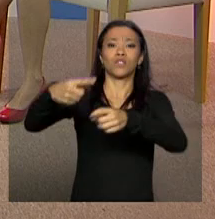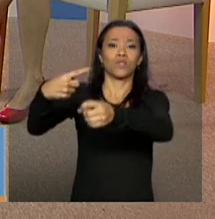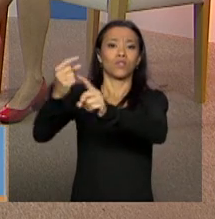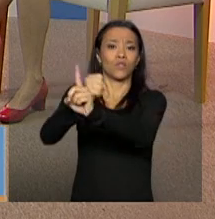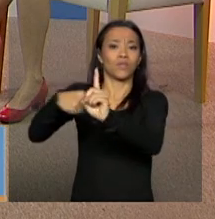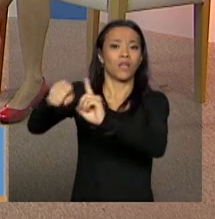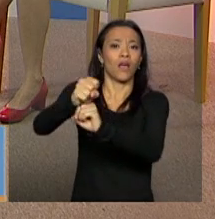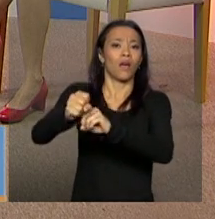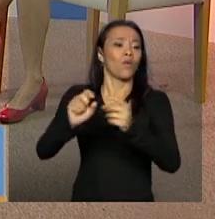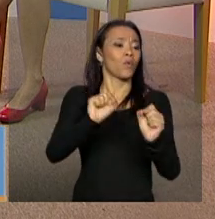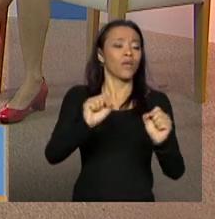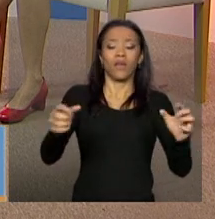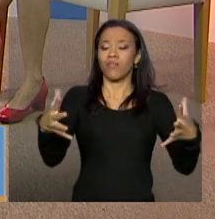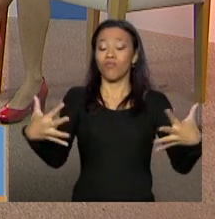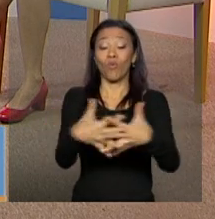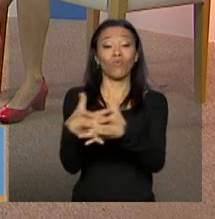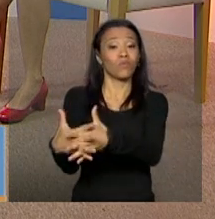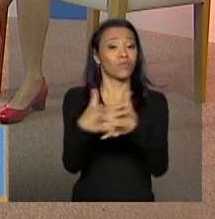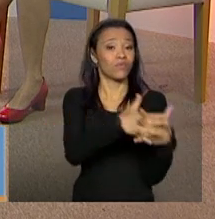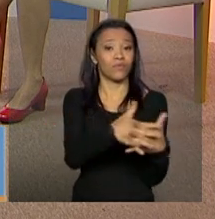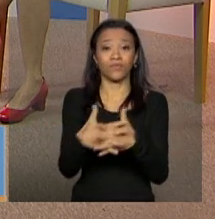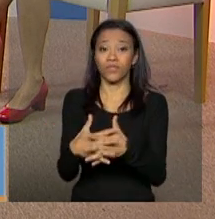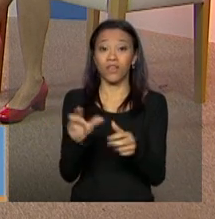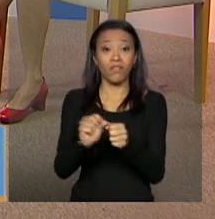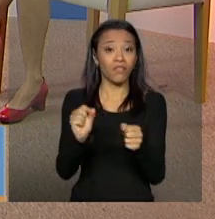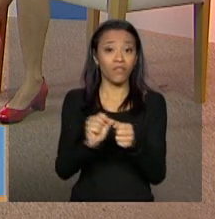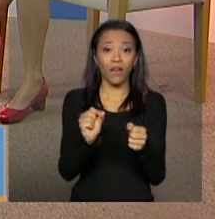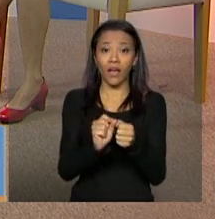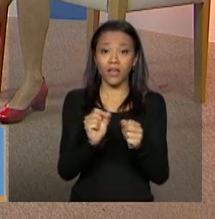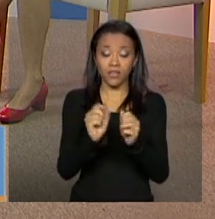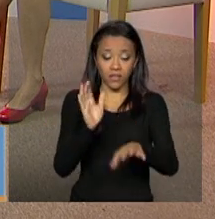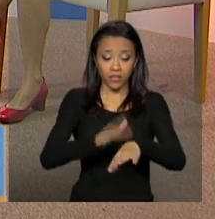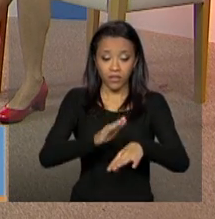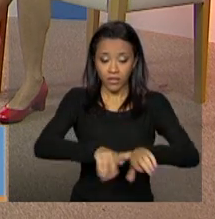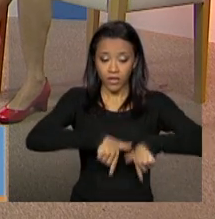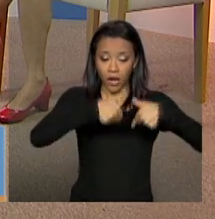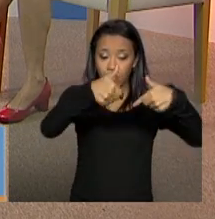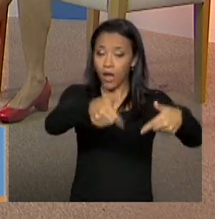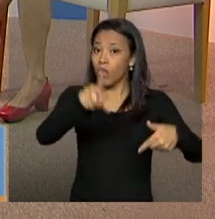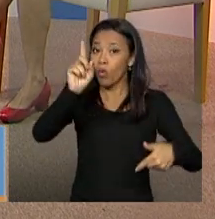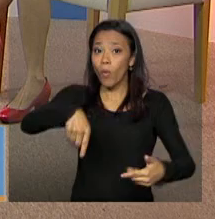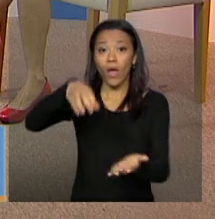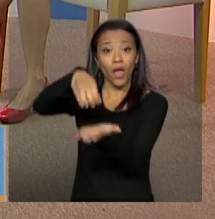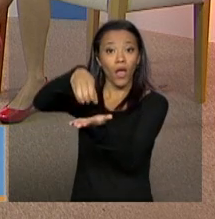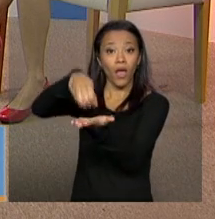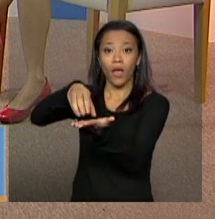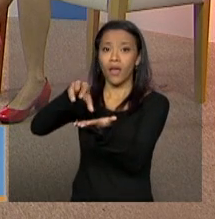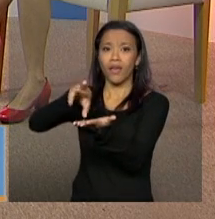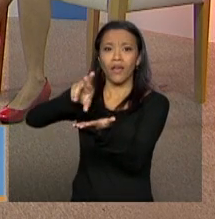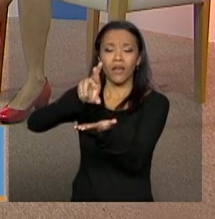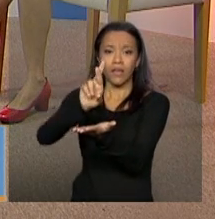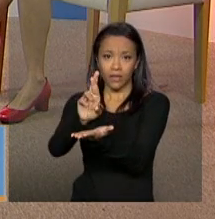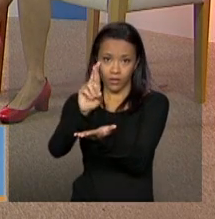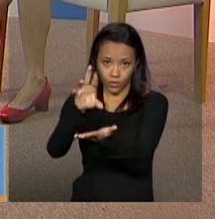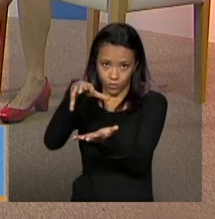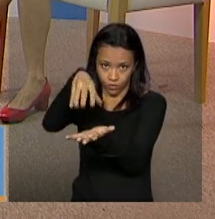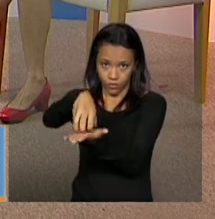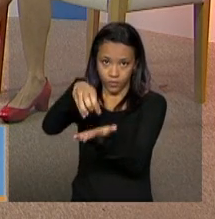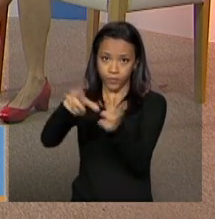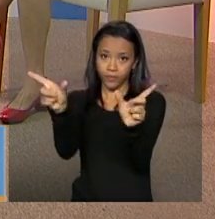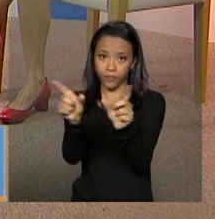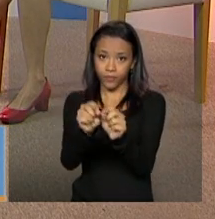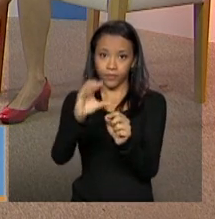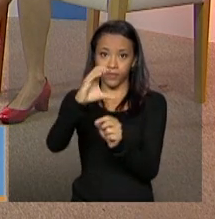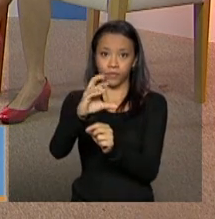profissional da assistência social que faça tarefas que não é do profissional lá do CRAS, do CRESC, dos centros de referência. E existem casos até de